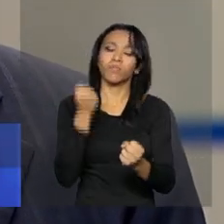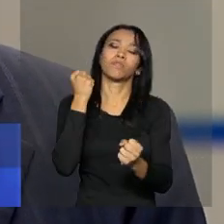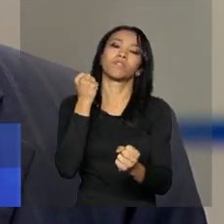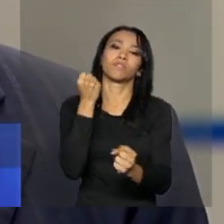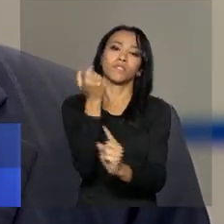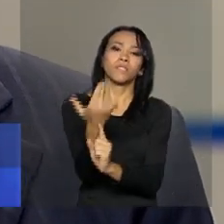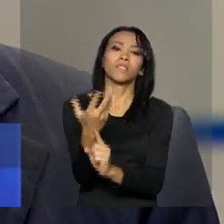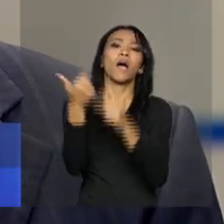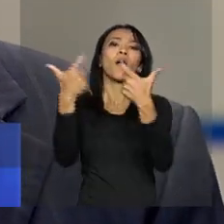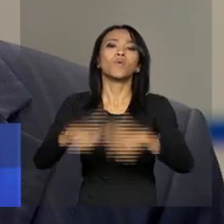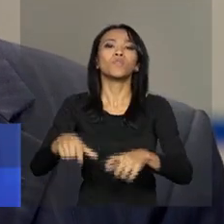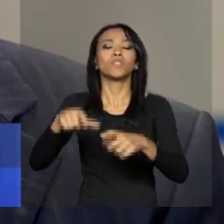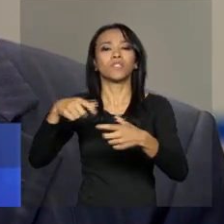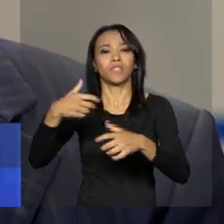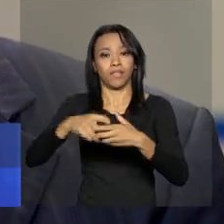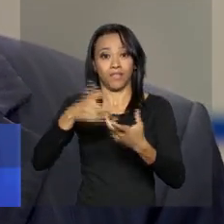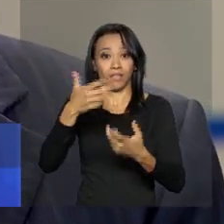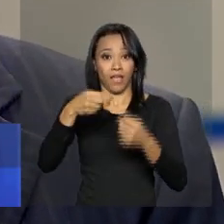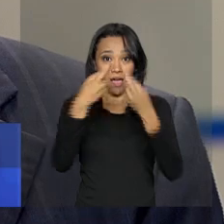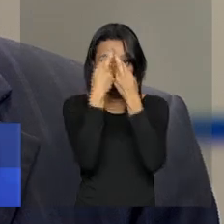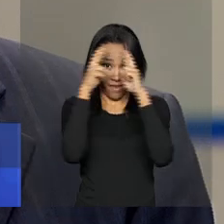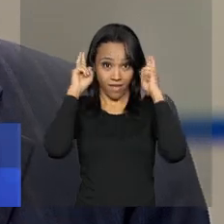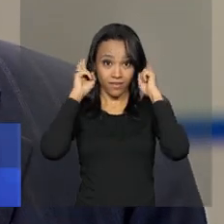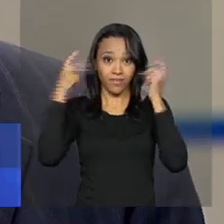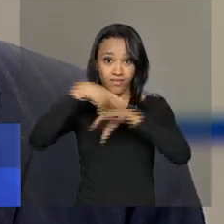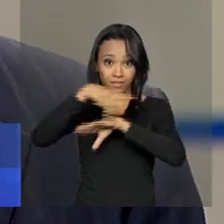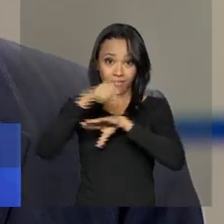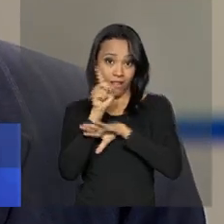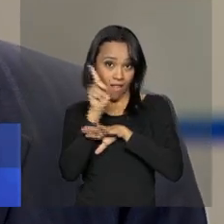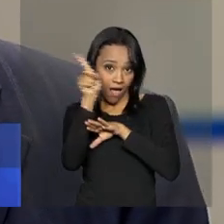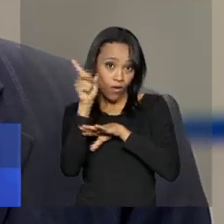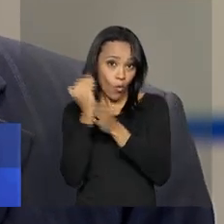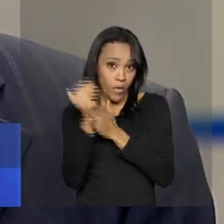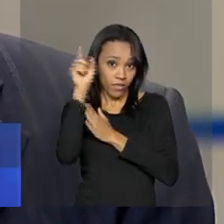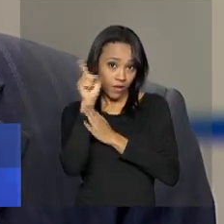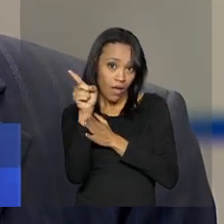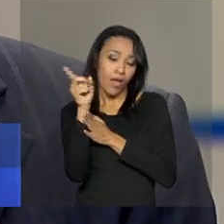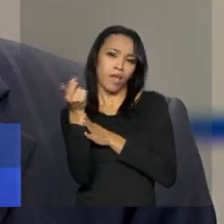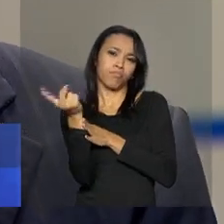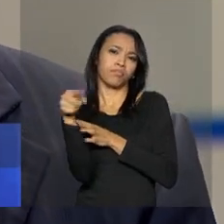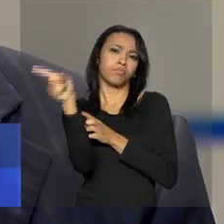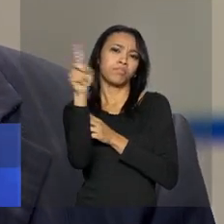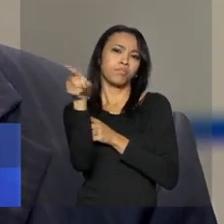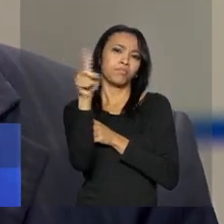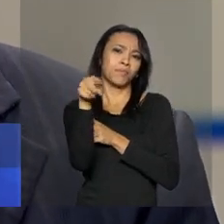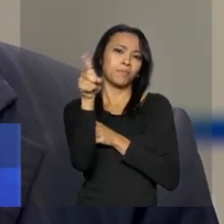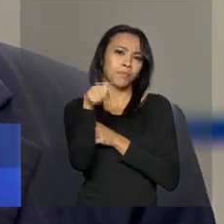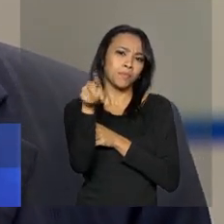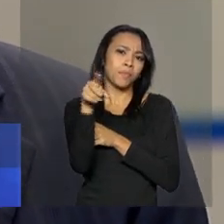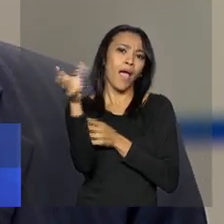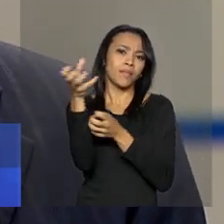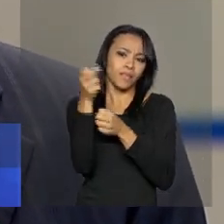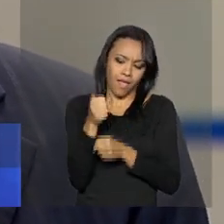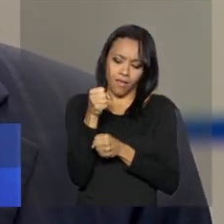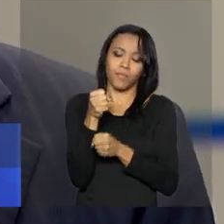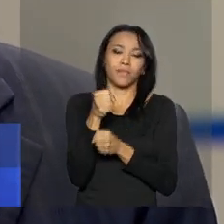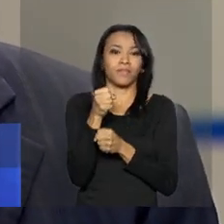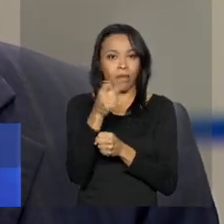Olímpia, na Grécia, dia 21. Dia 27, em Atenas, o comitê organizador recebe